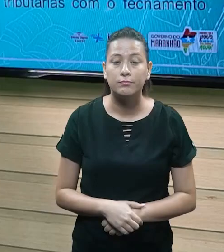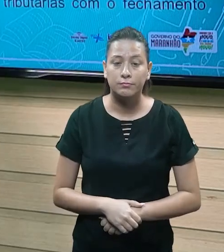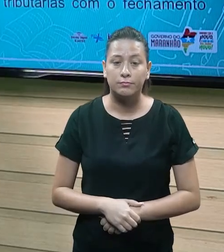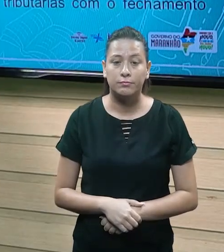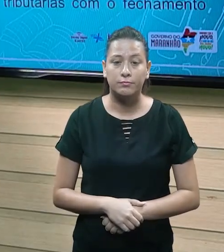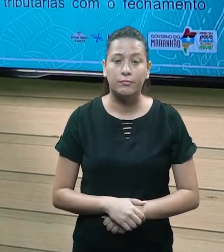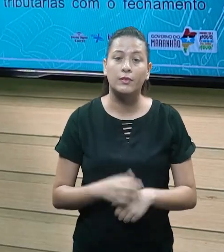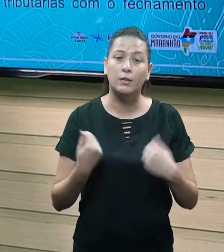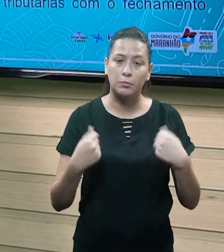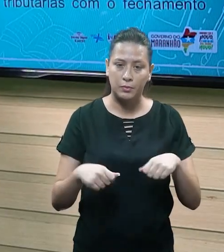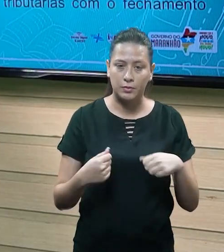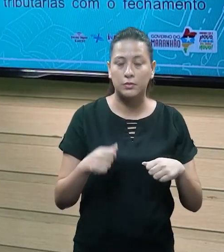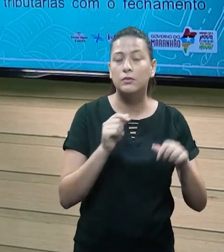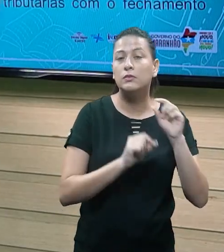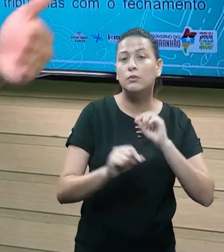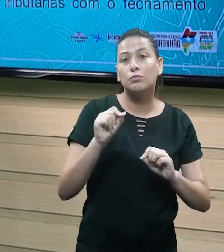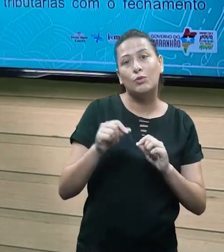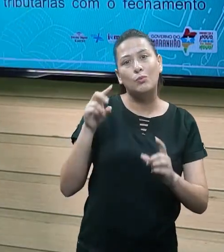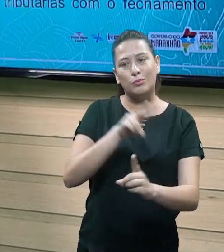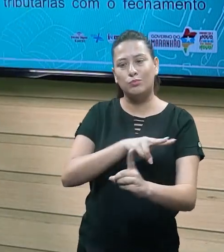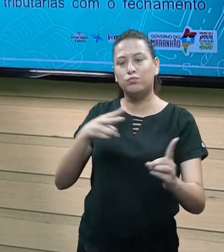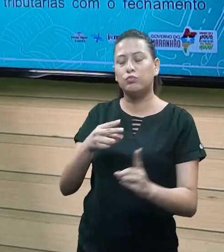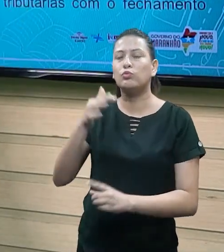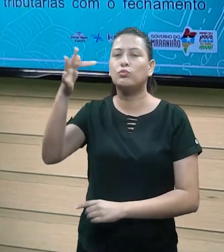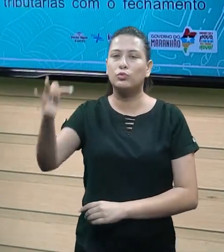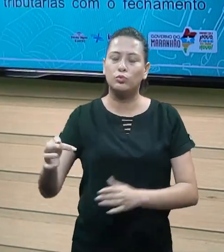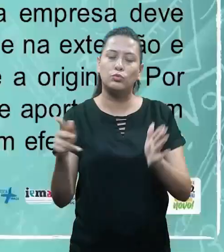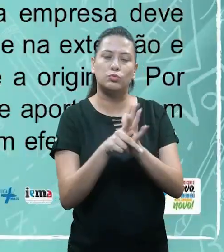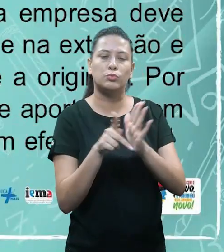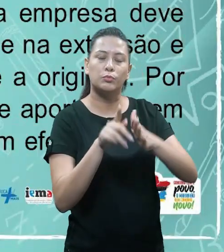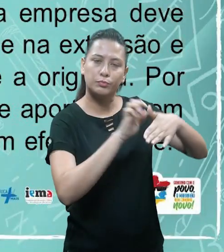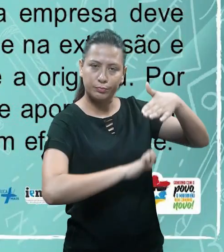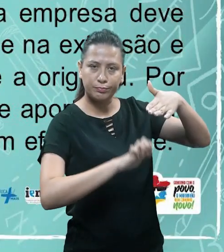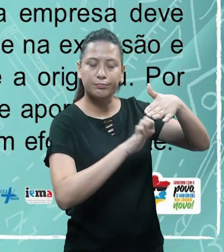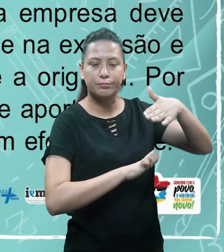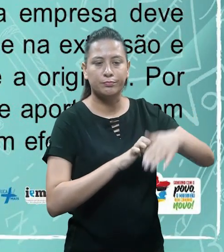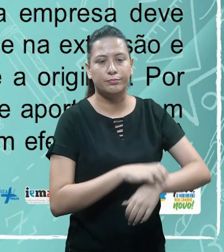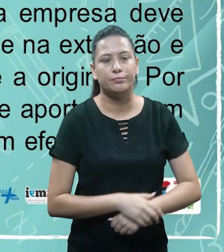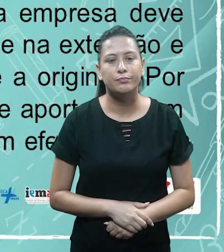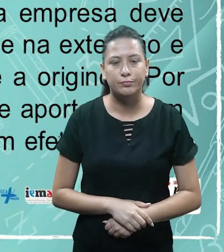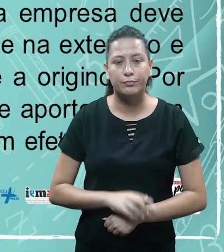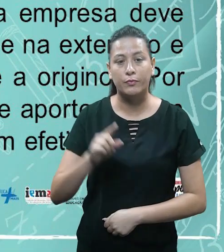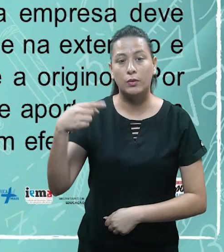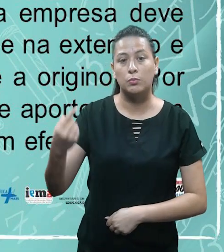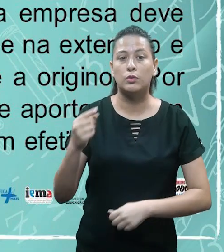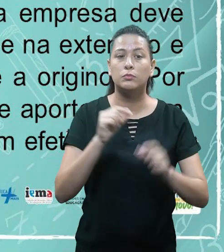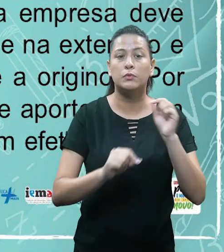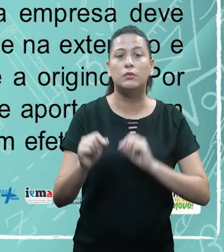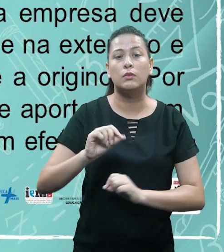Então a gente sempre trabalha o princípio da continuidade visando o futuro da empresa, certinho? Próximo princípio, pessoal, o princípio da